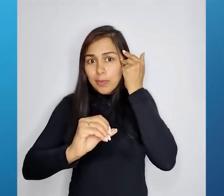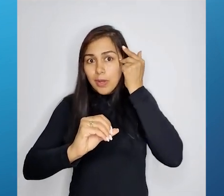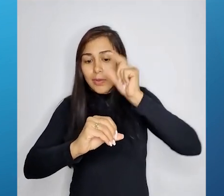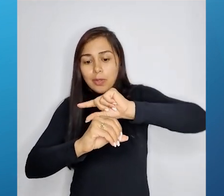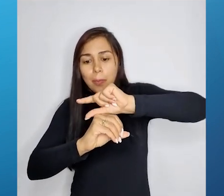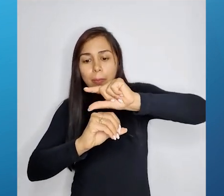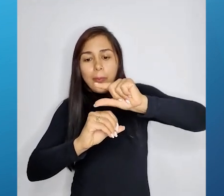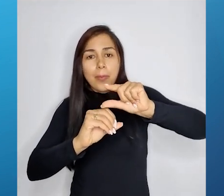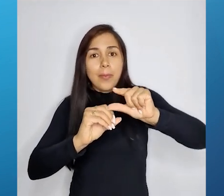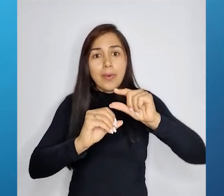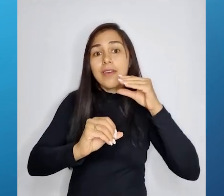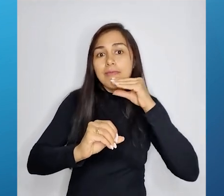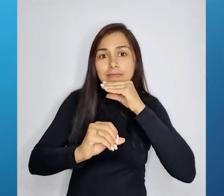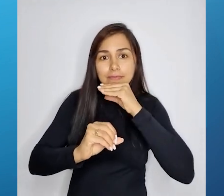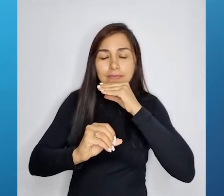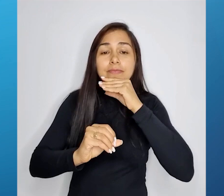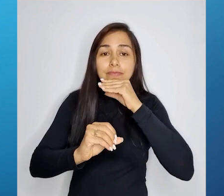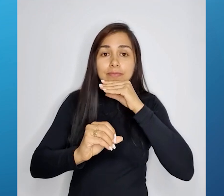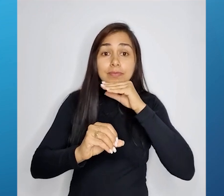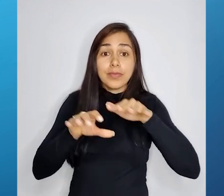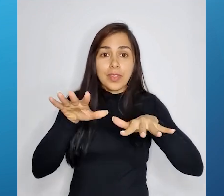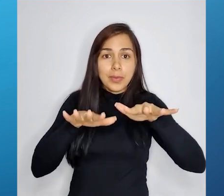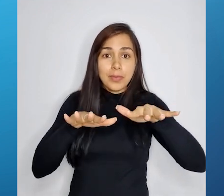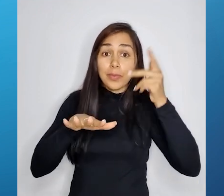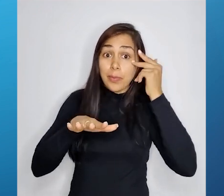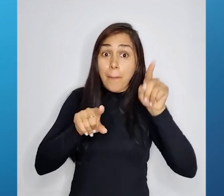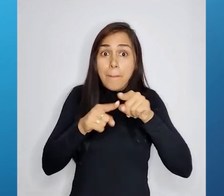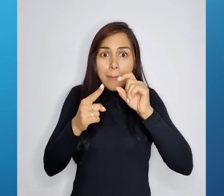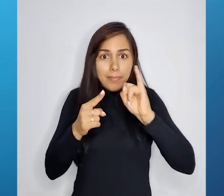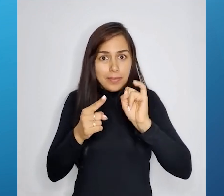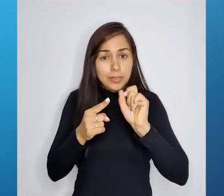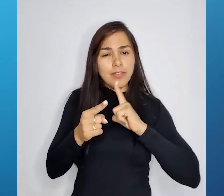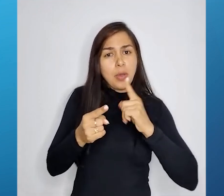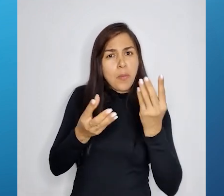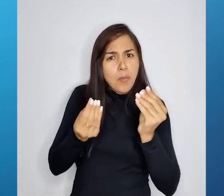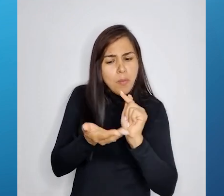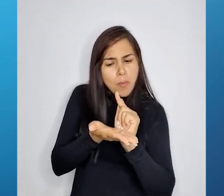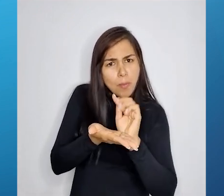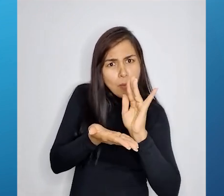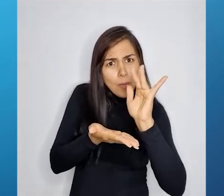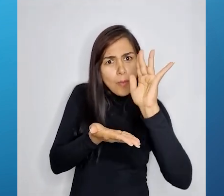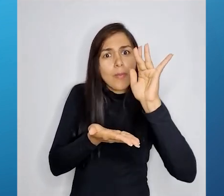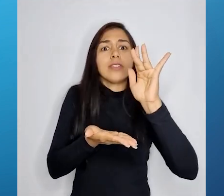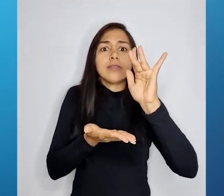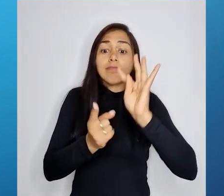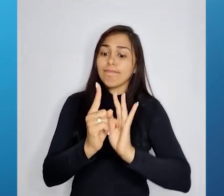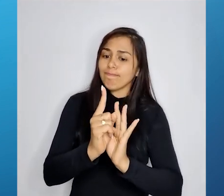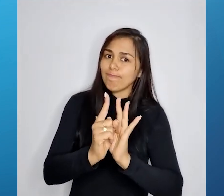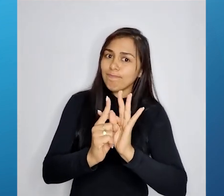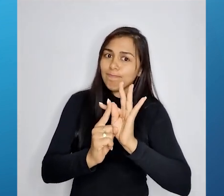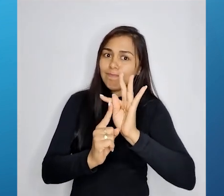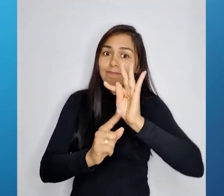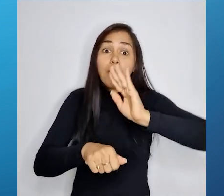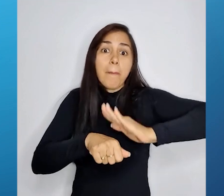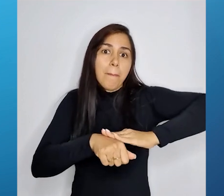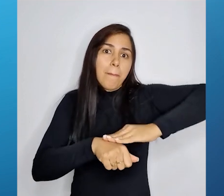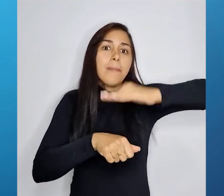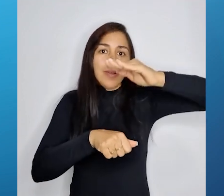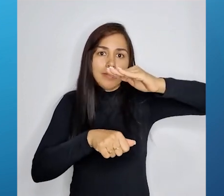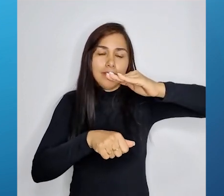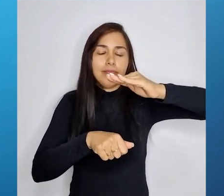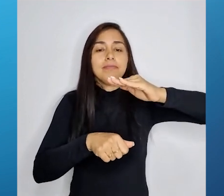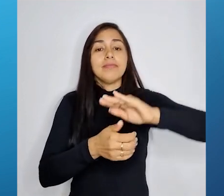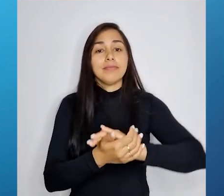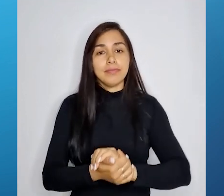agravado com o aumento dessa concentração de gases, acaba aprisionando mais calor do o necessário. E aí nós temos efeitos a longo prazo, como